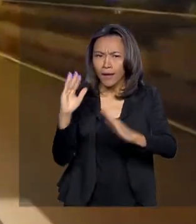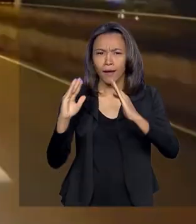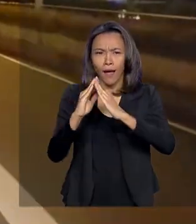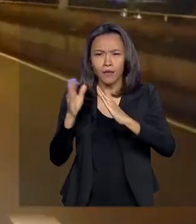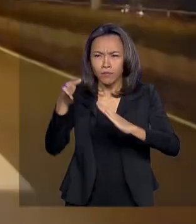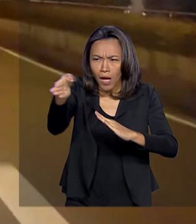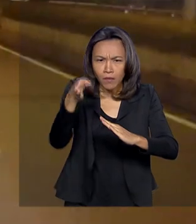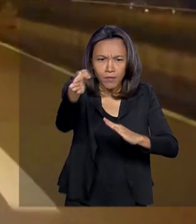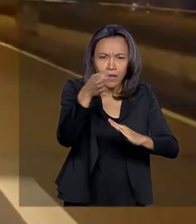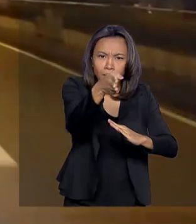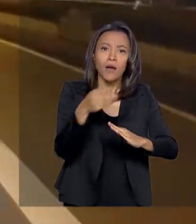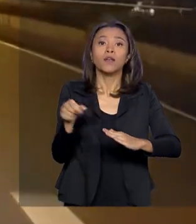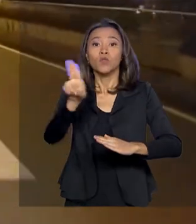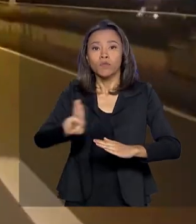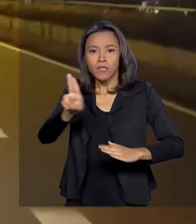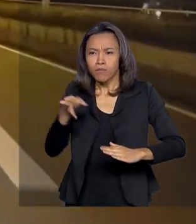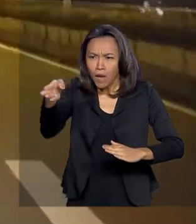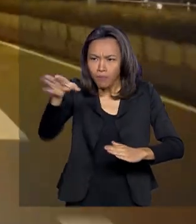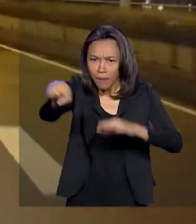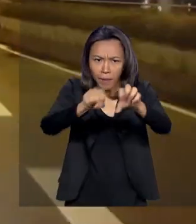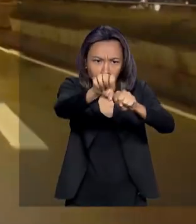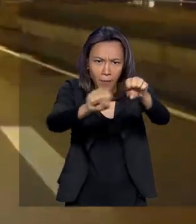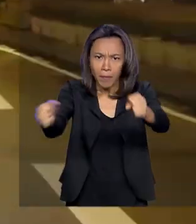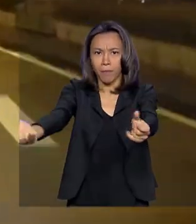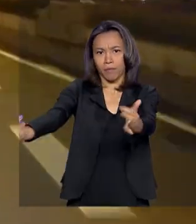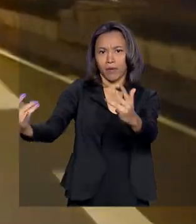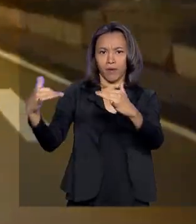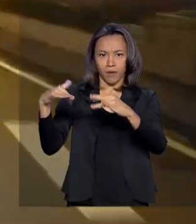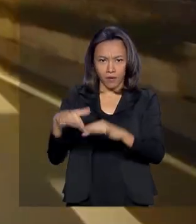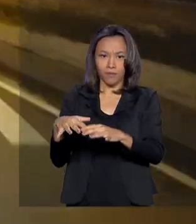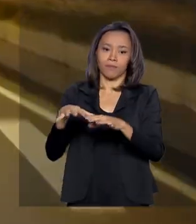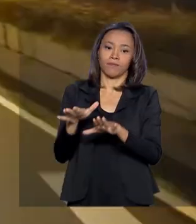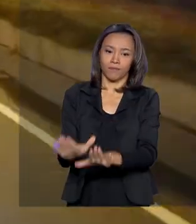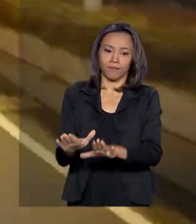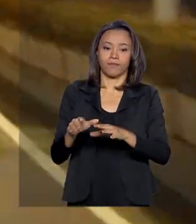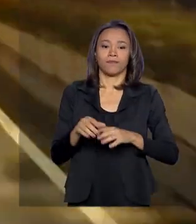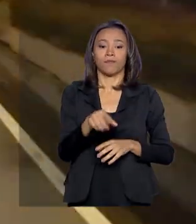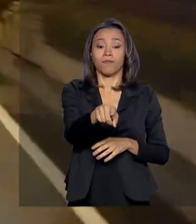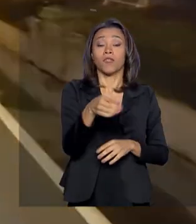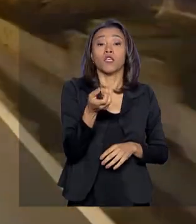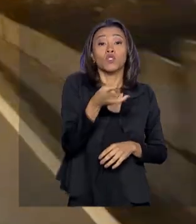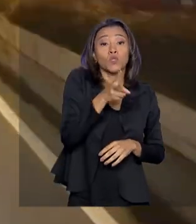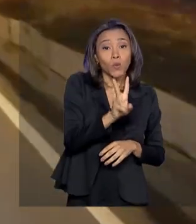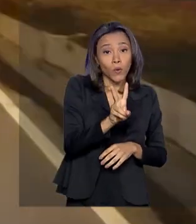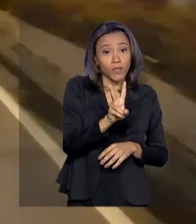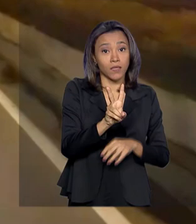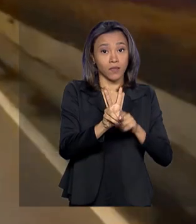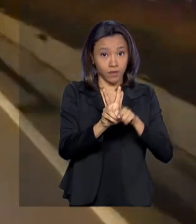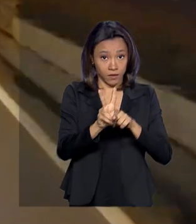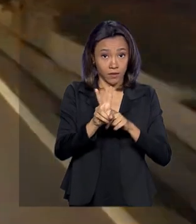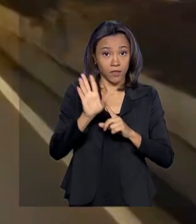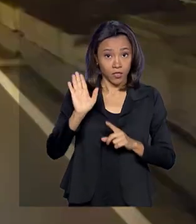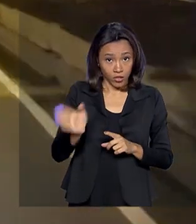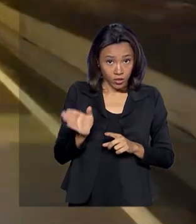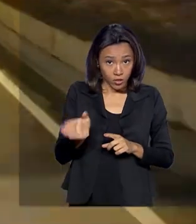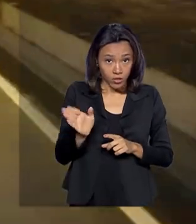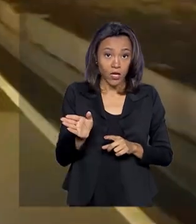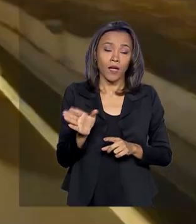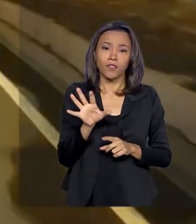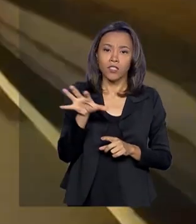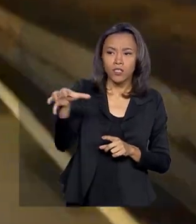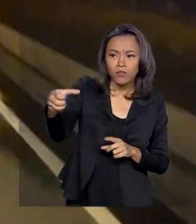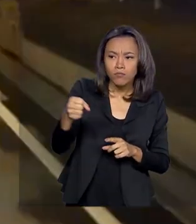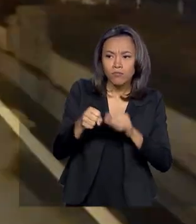missão de levar os brasileiros ao aeroporto. Dois deles já recolheram os cidadãos que tinham que